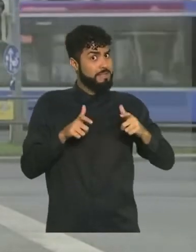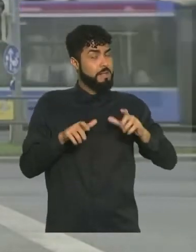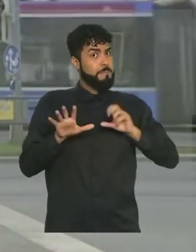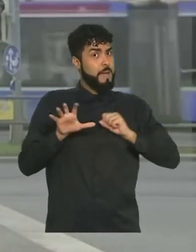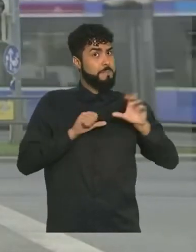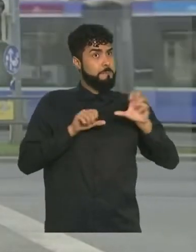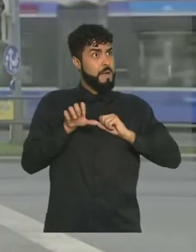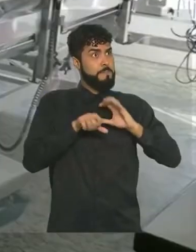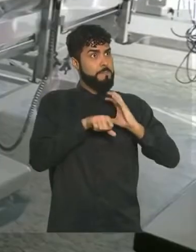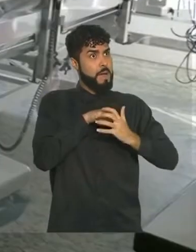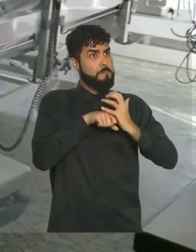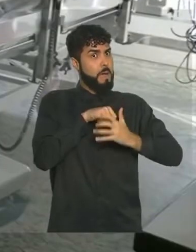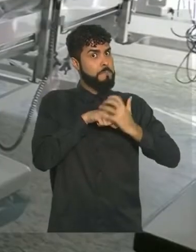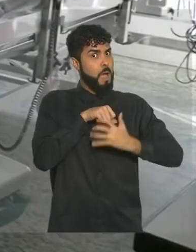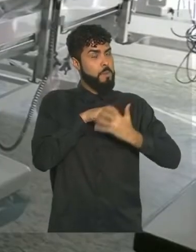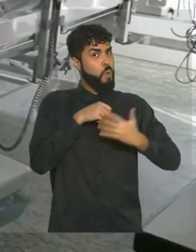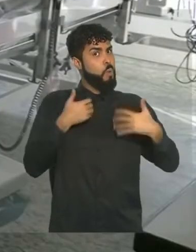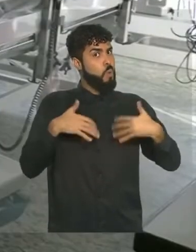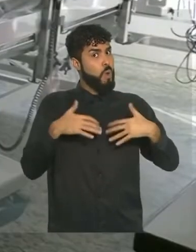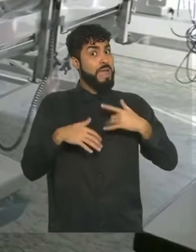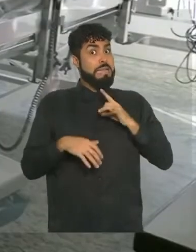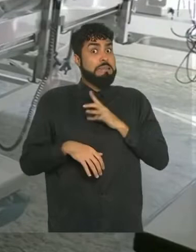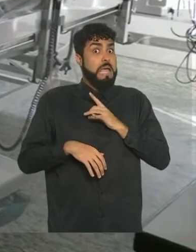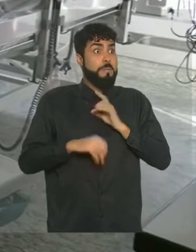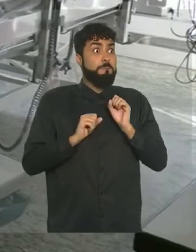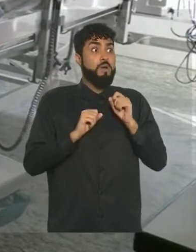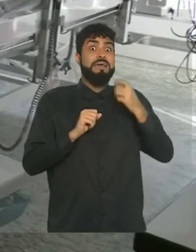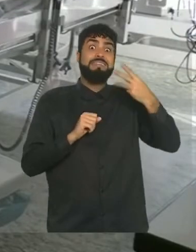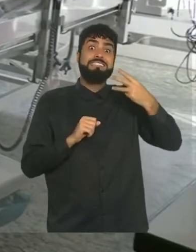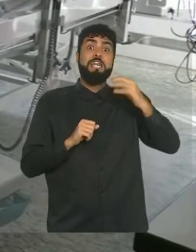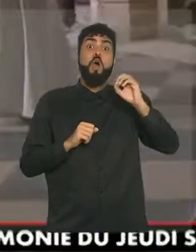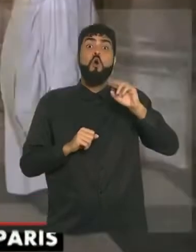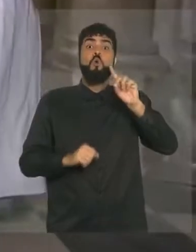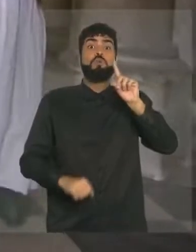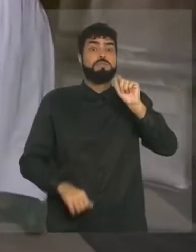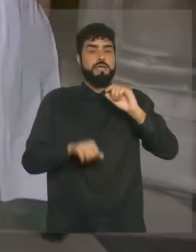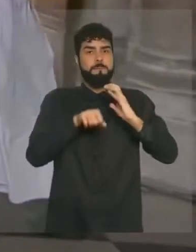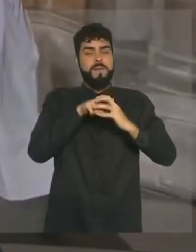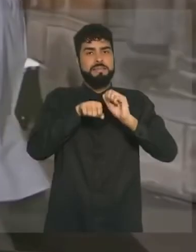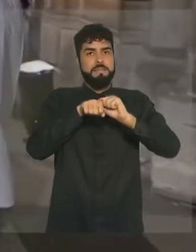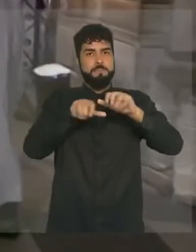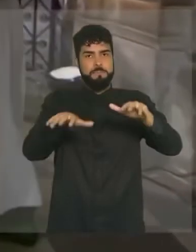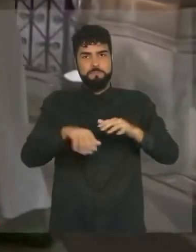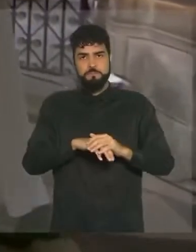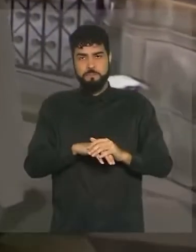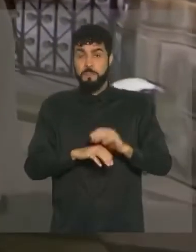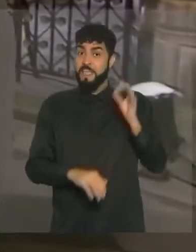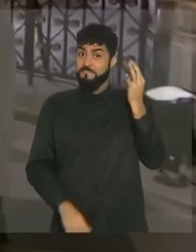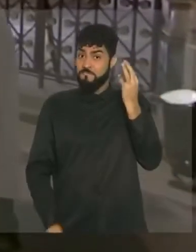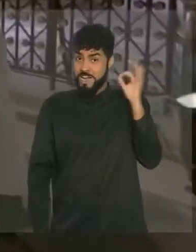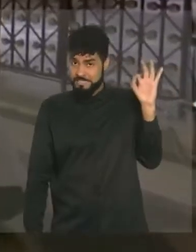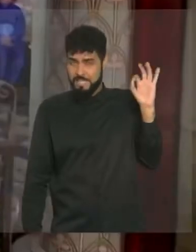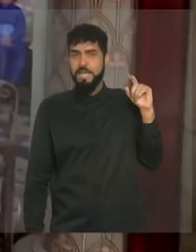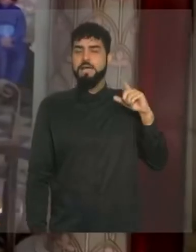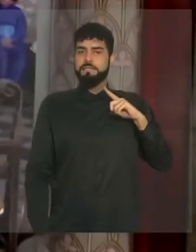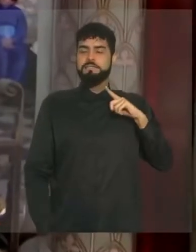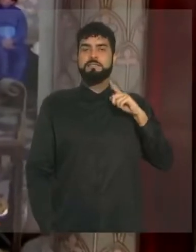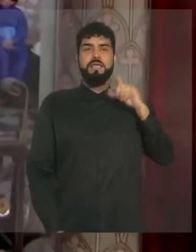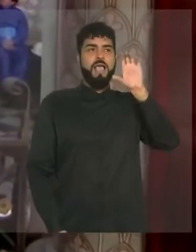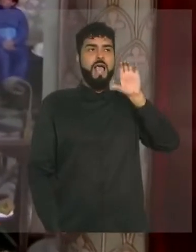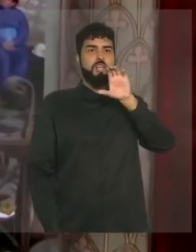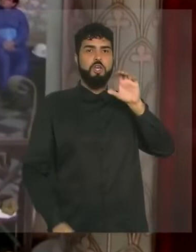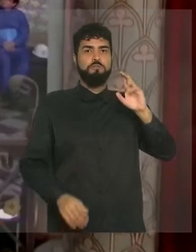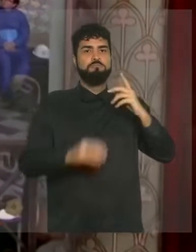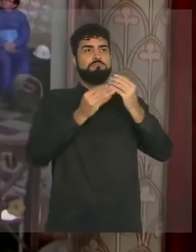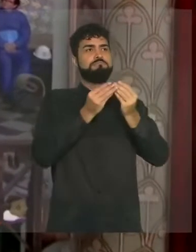diários de infecção e teme uma possível terceira onda na pandemia. Na França, os líderes católicos celebraram uma missa na famosa